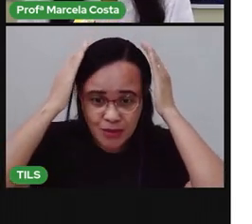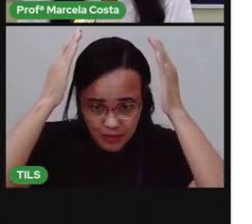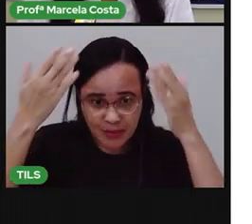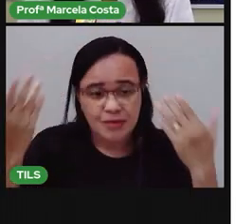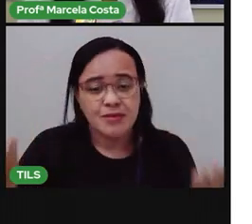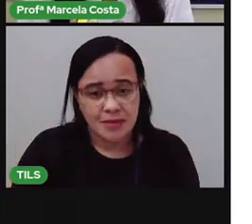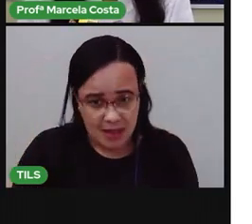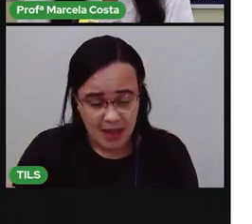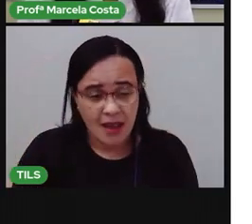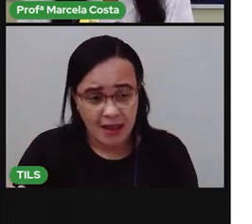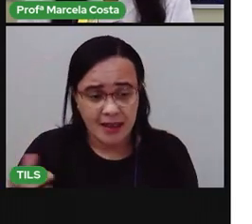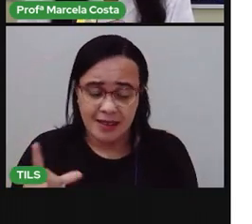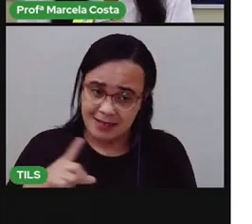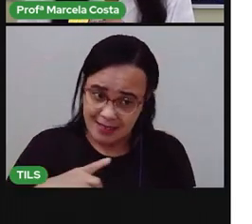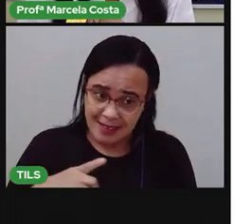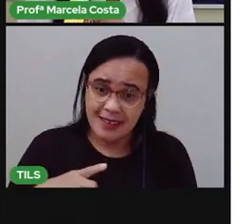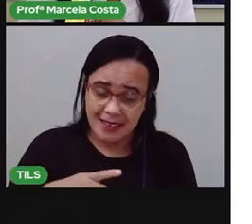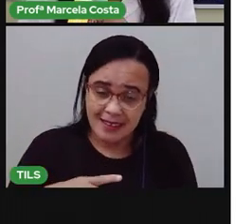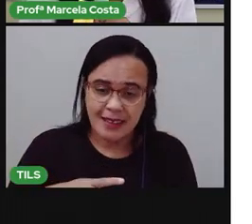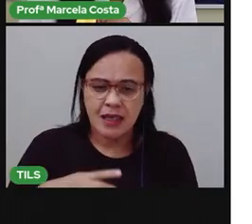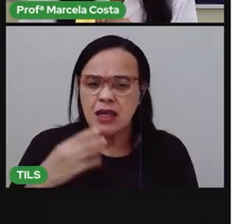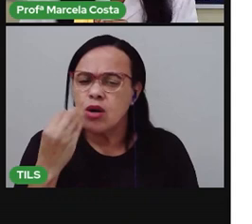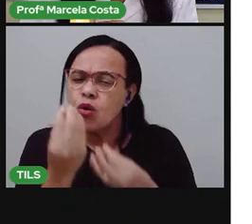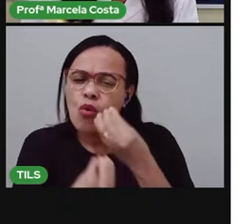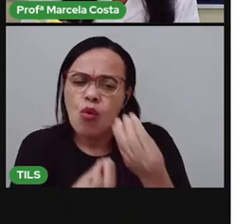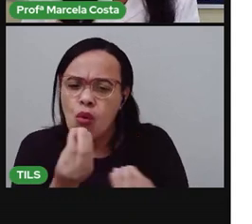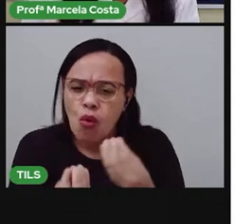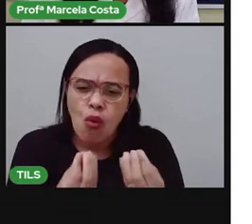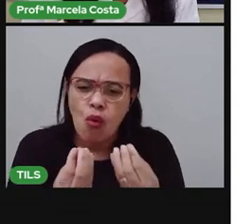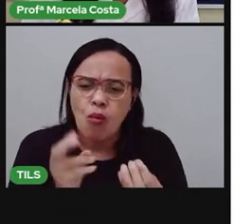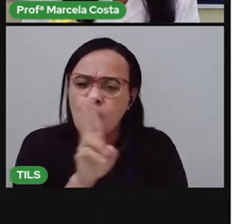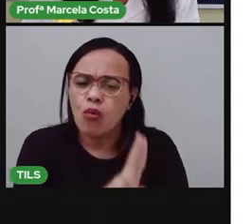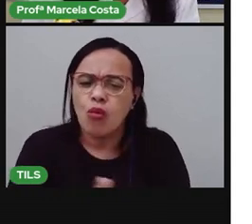o modo de usar. E vai dizer, ó.